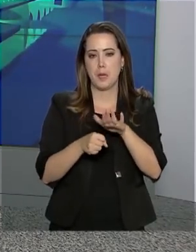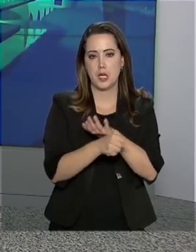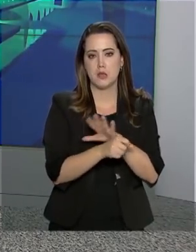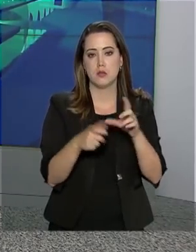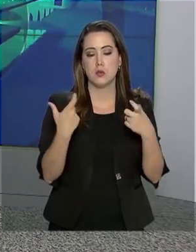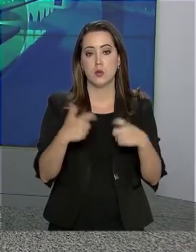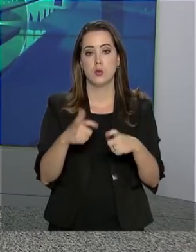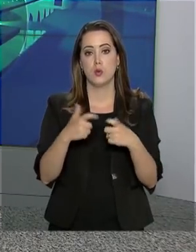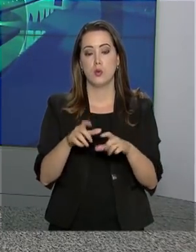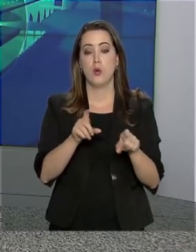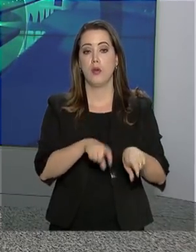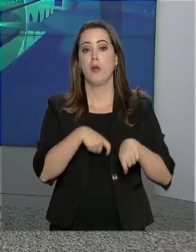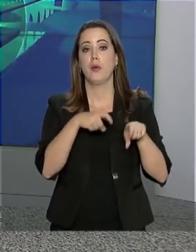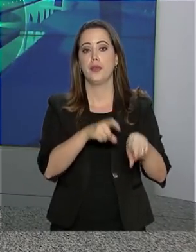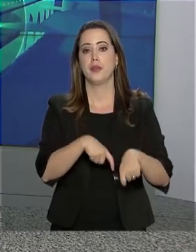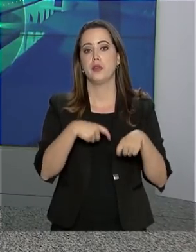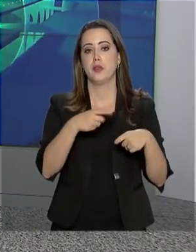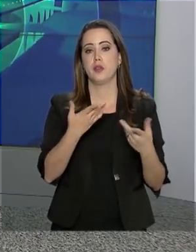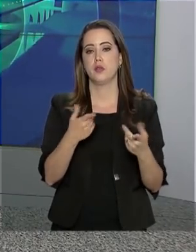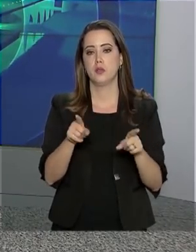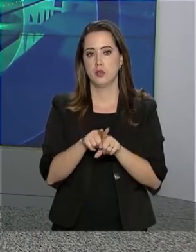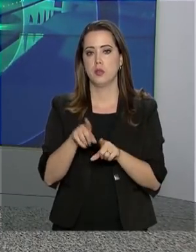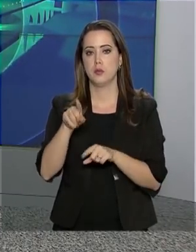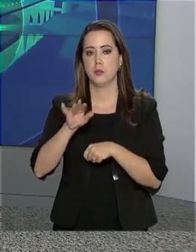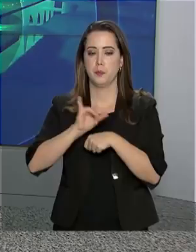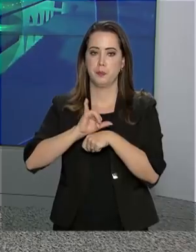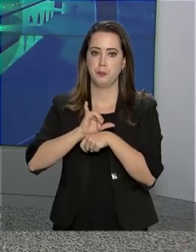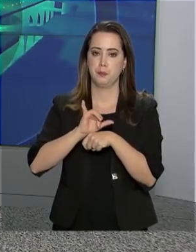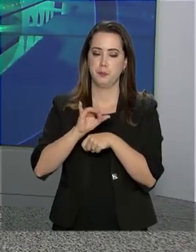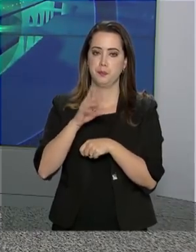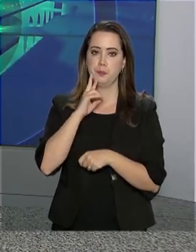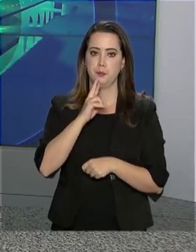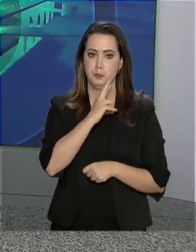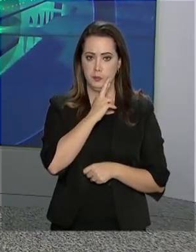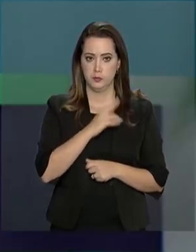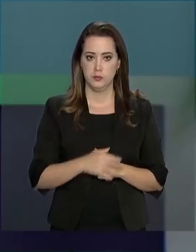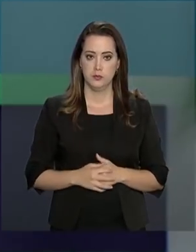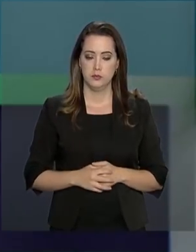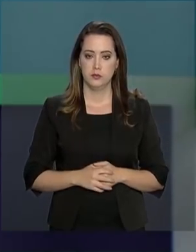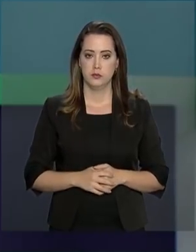Penitenciária Agrícola de Monte Cristo, também na capital Boa Vista.